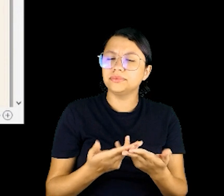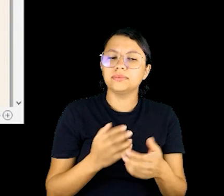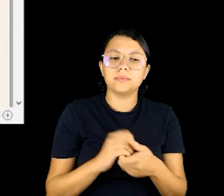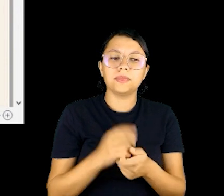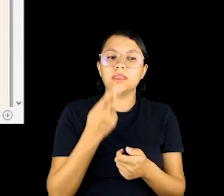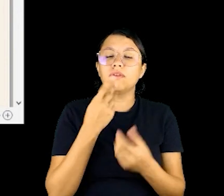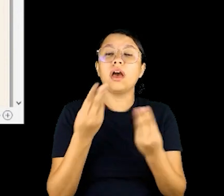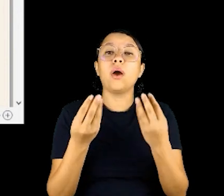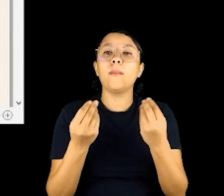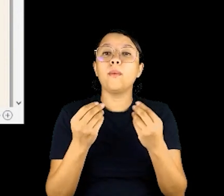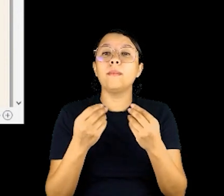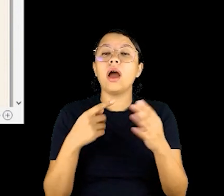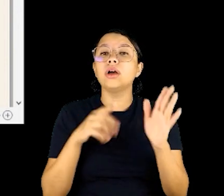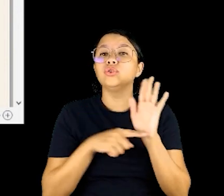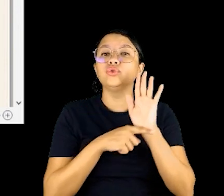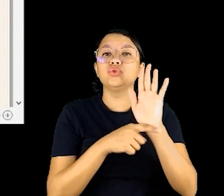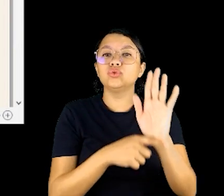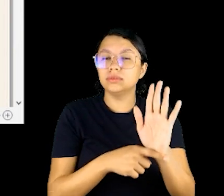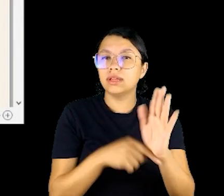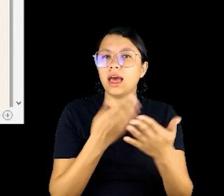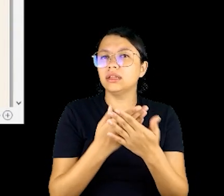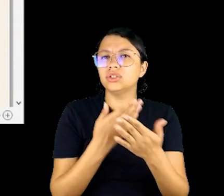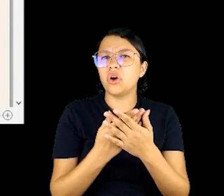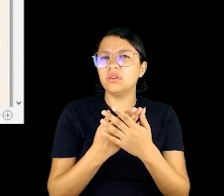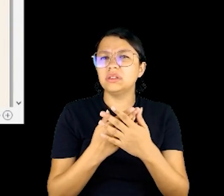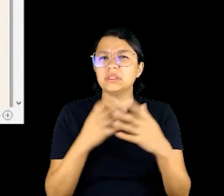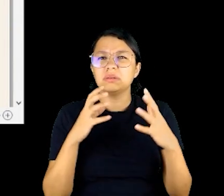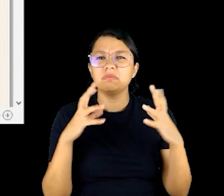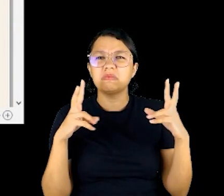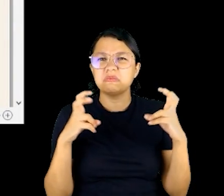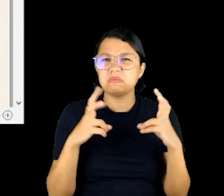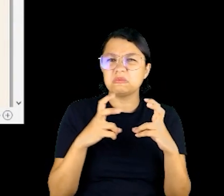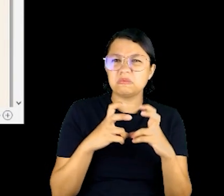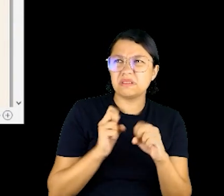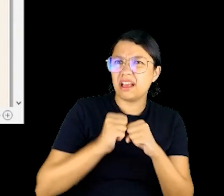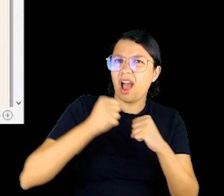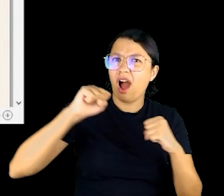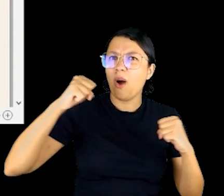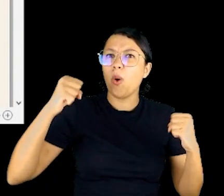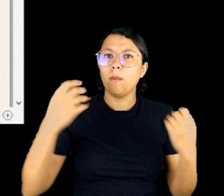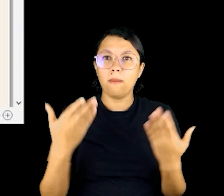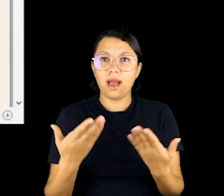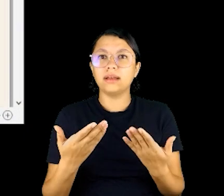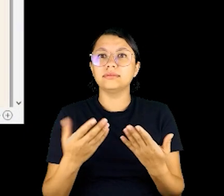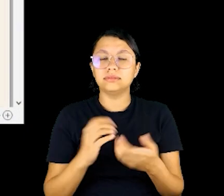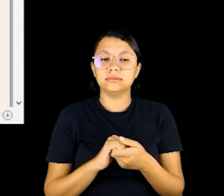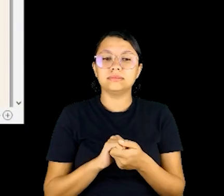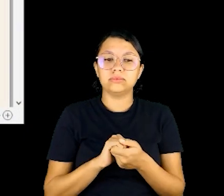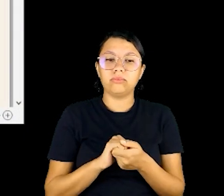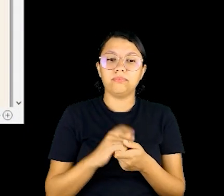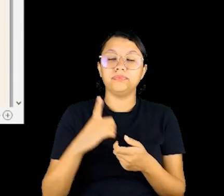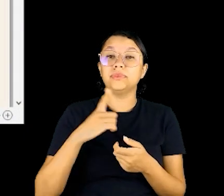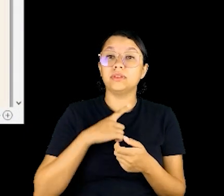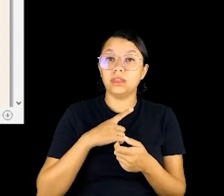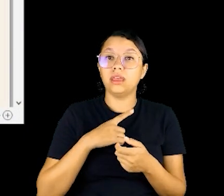ajudar nesse problema das escolas, né? Das agressões das escolas, que aumentaram, né?